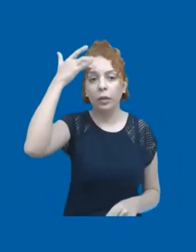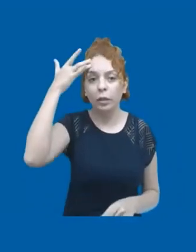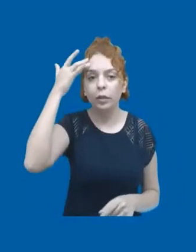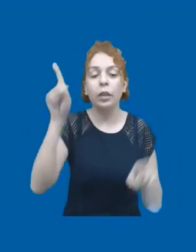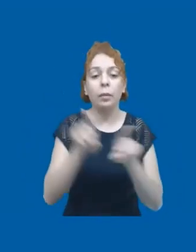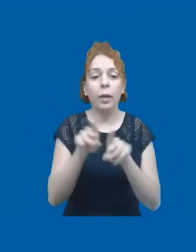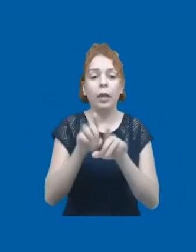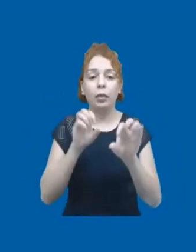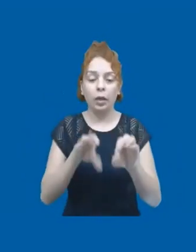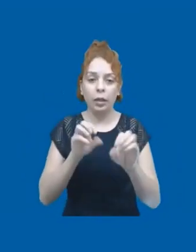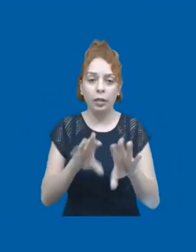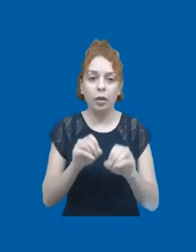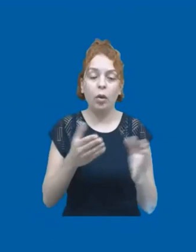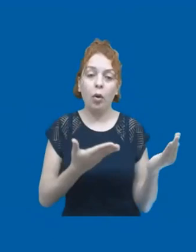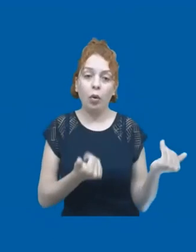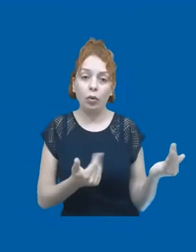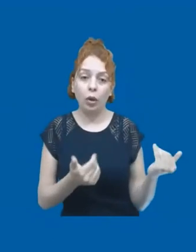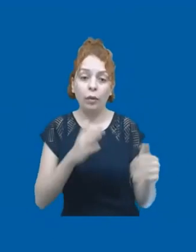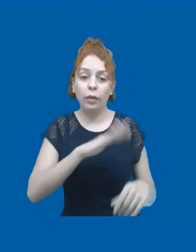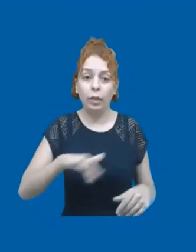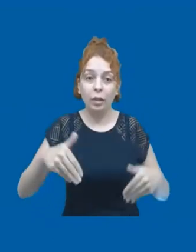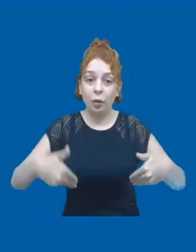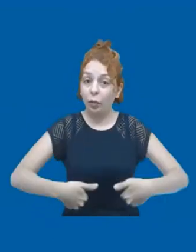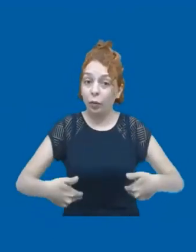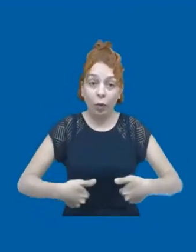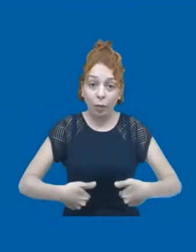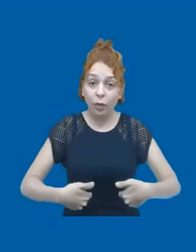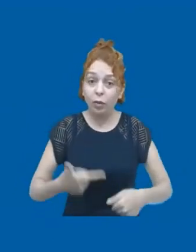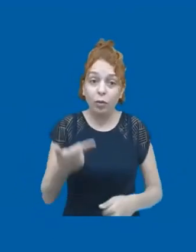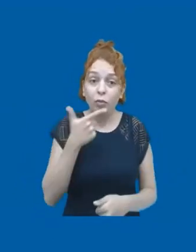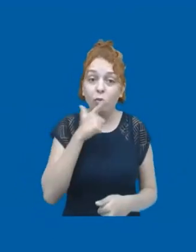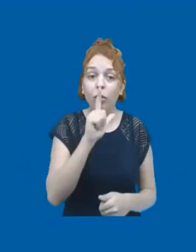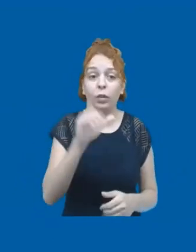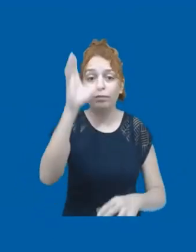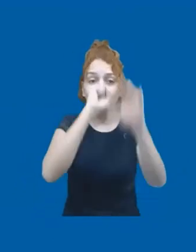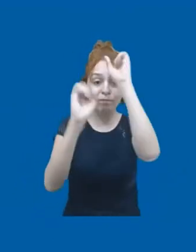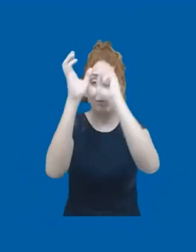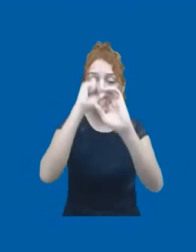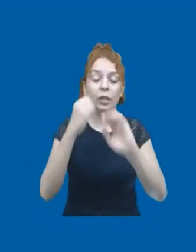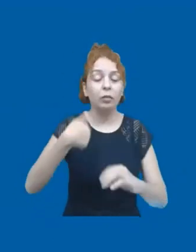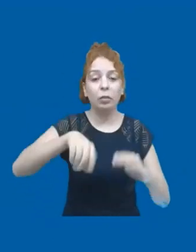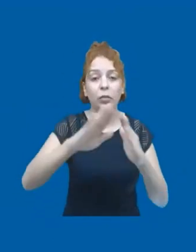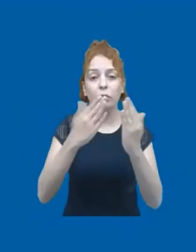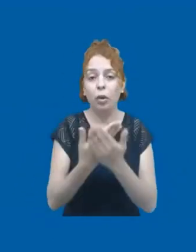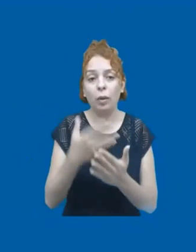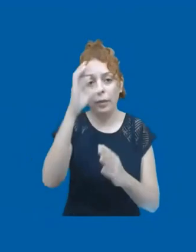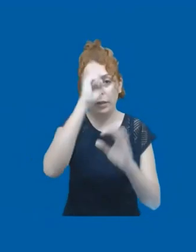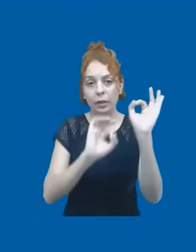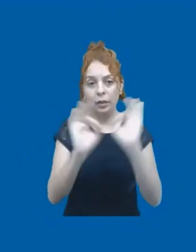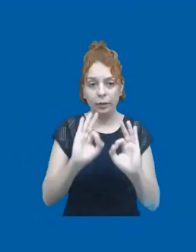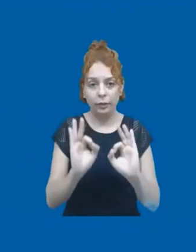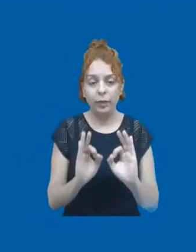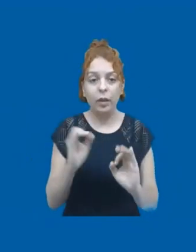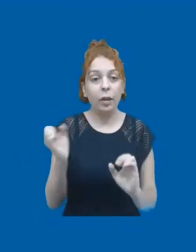à educação. Um jovem, uma criança com fome, não consegue ir à escola ou estudar. A educação é também